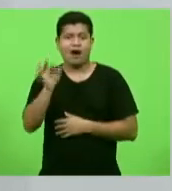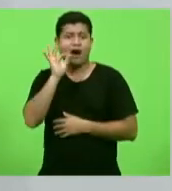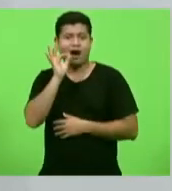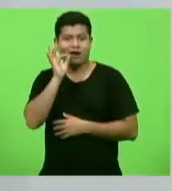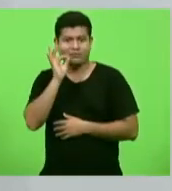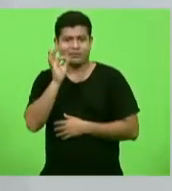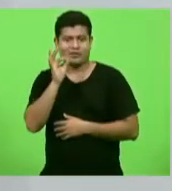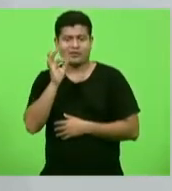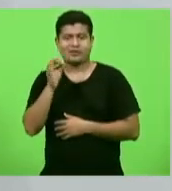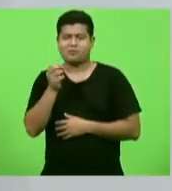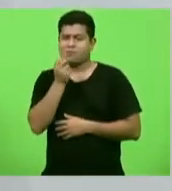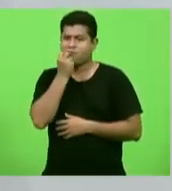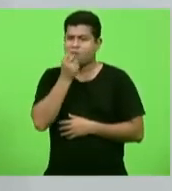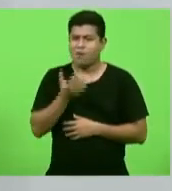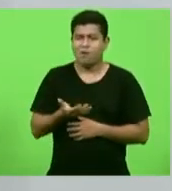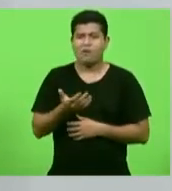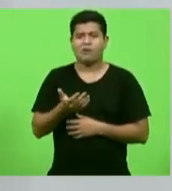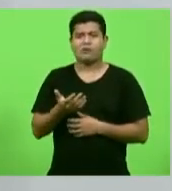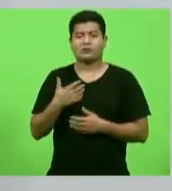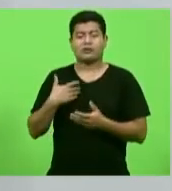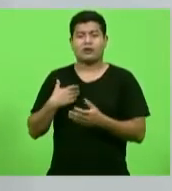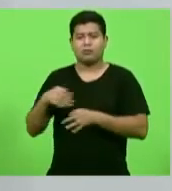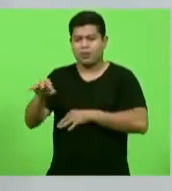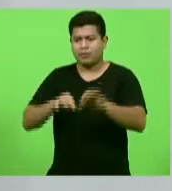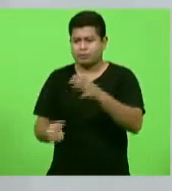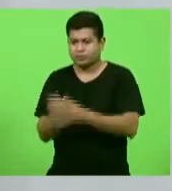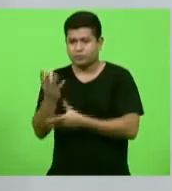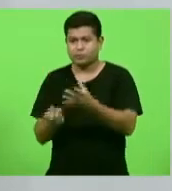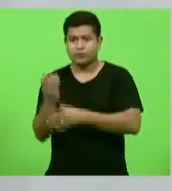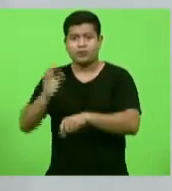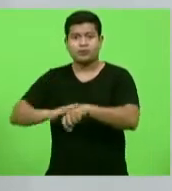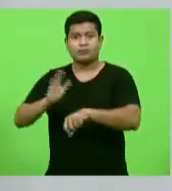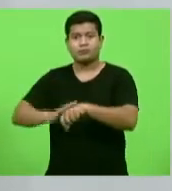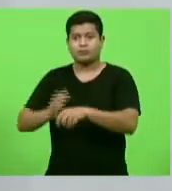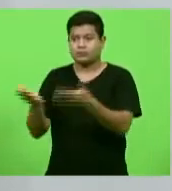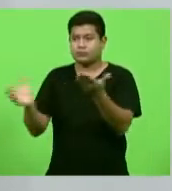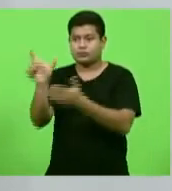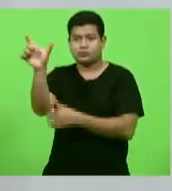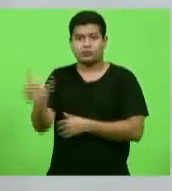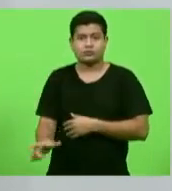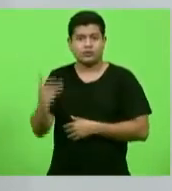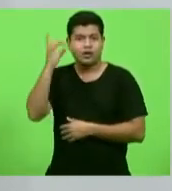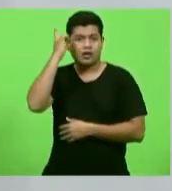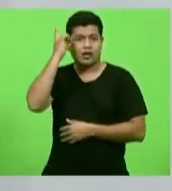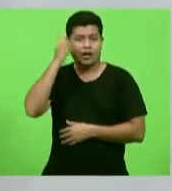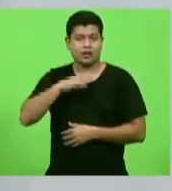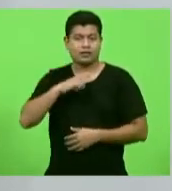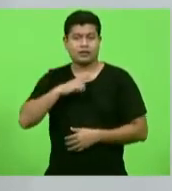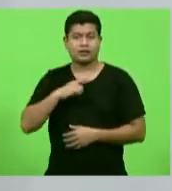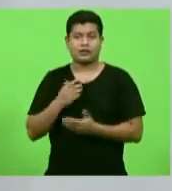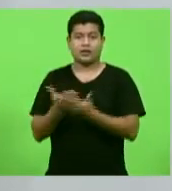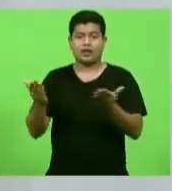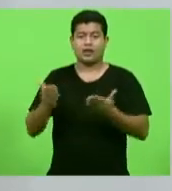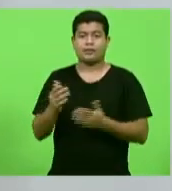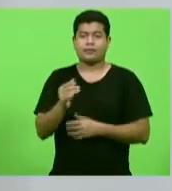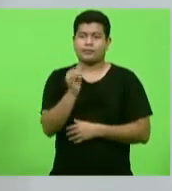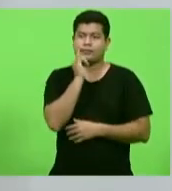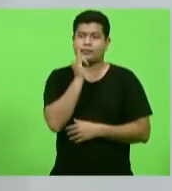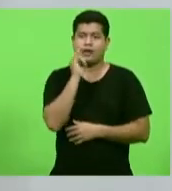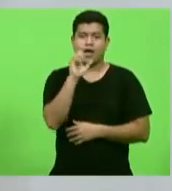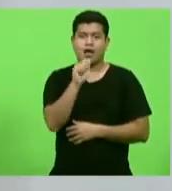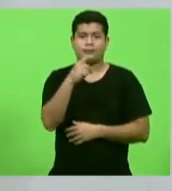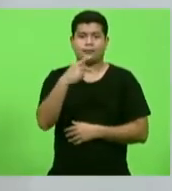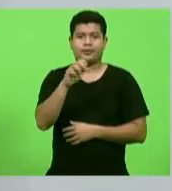servido por pessoas com síndrome de Down, Aldeia 21, Universo Down, a APED, que é uma